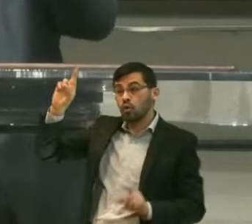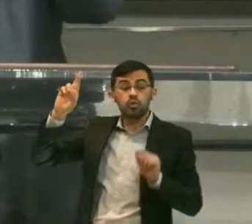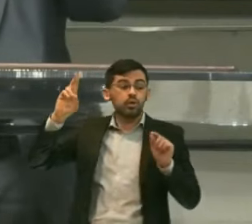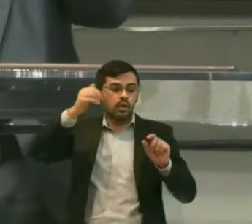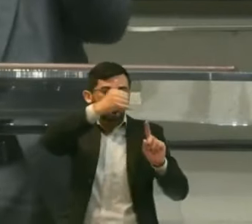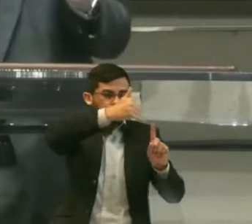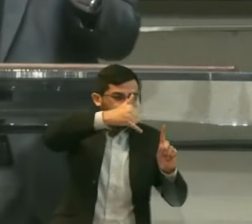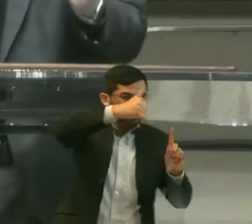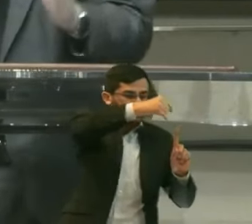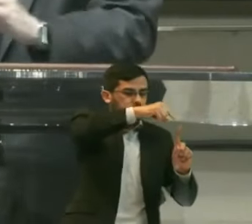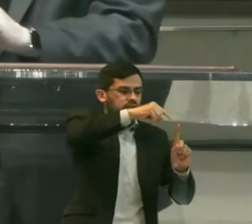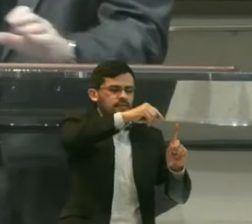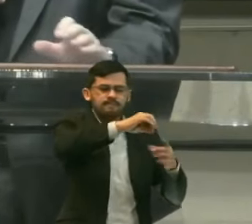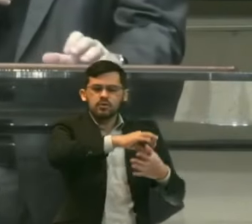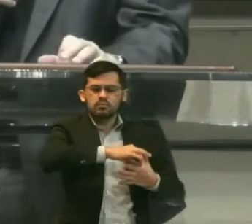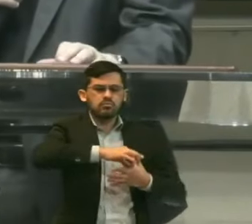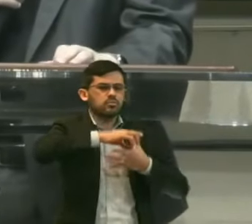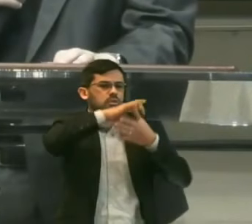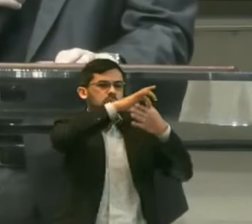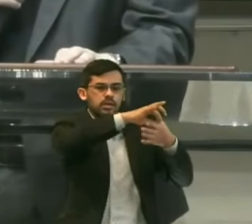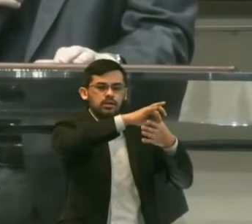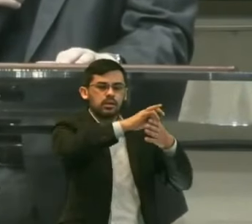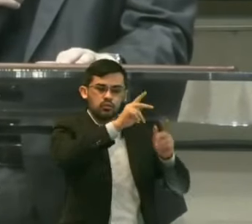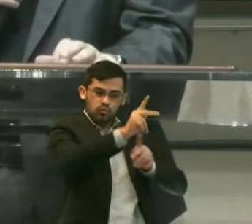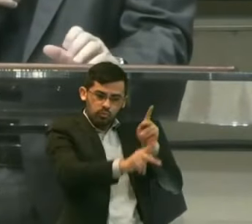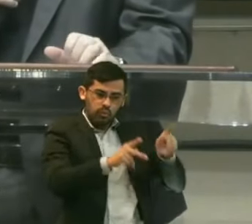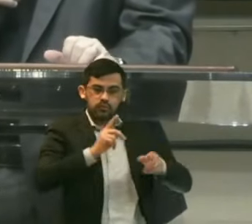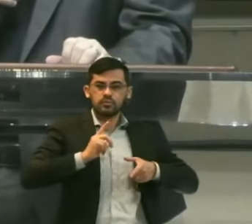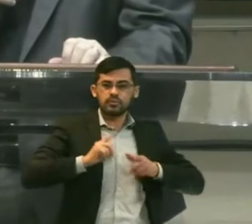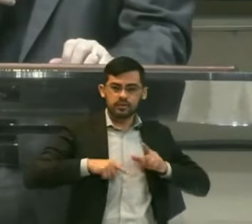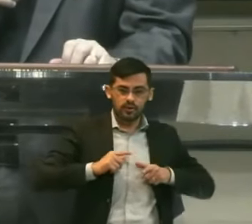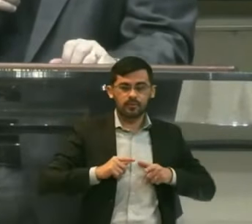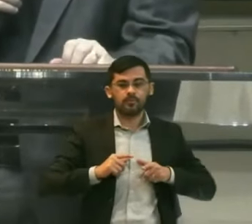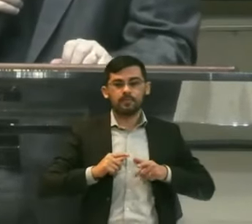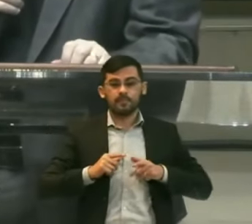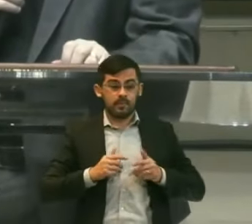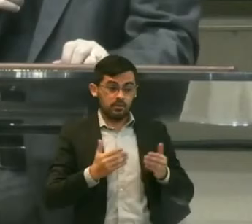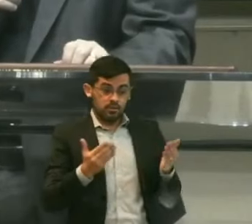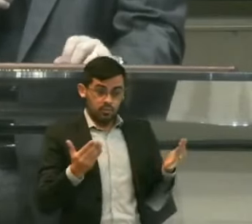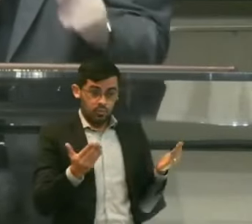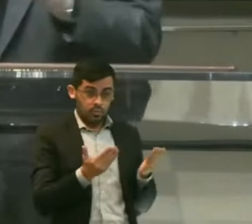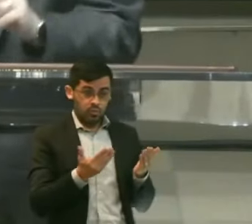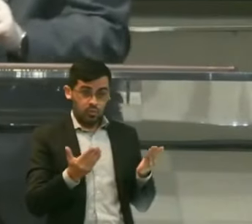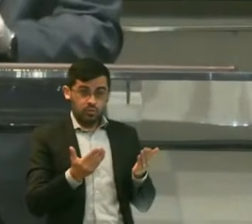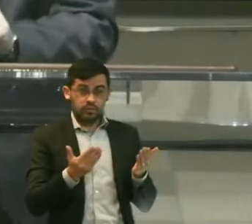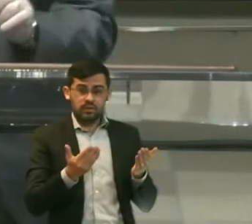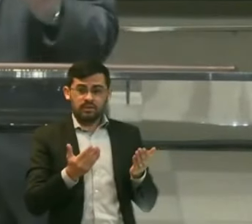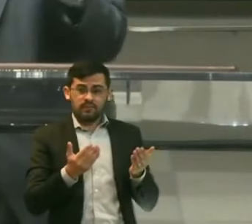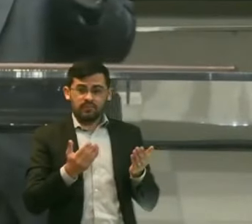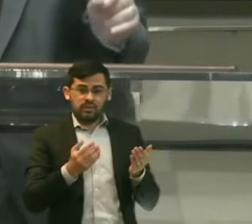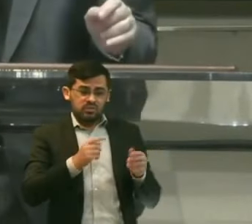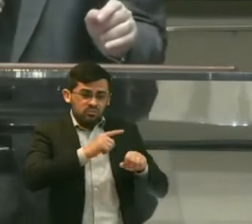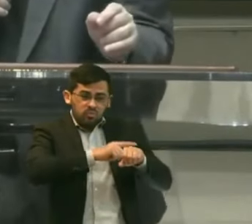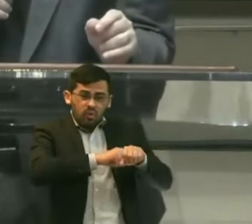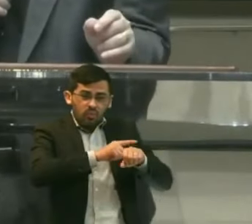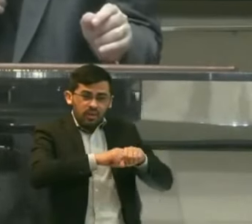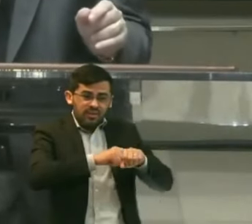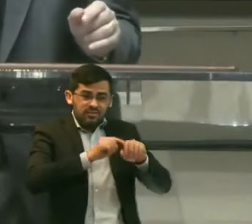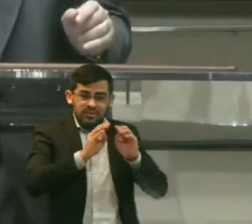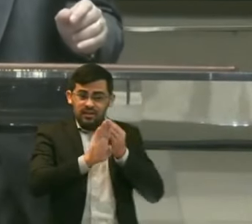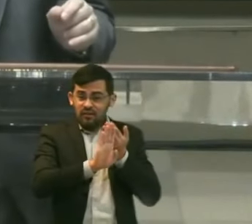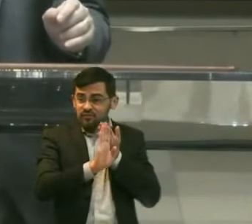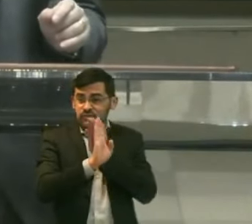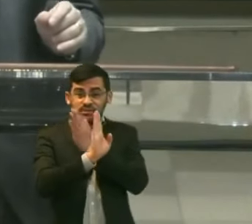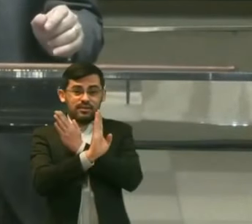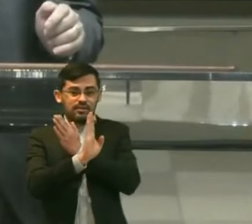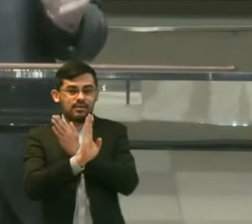ungindo você Como príncipe Sobre a sua herança O povo de Israel Hoje Quando você Se afastar De mim